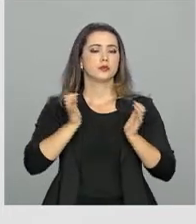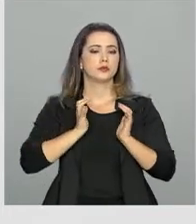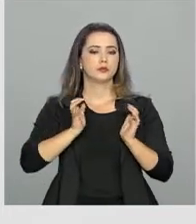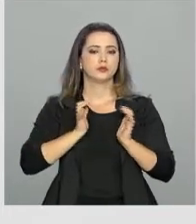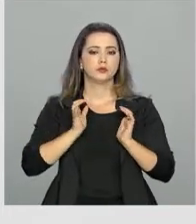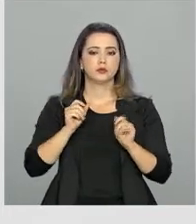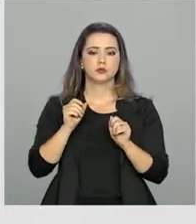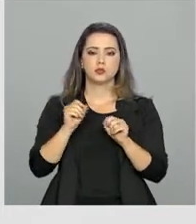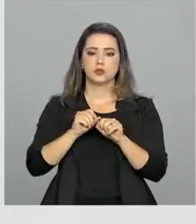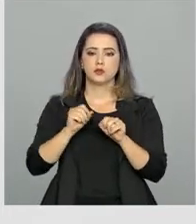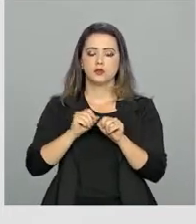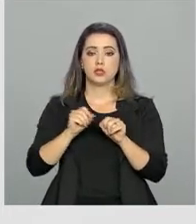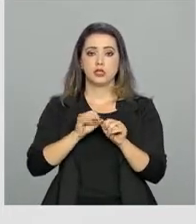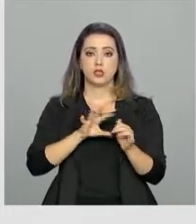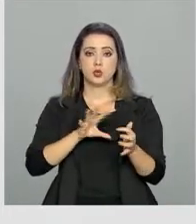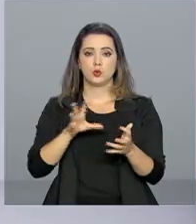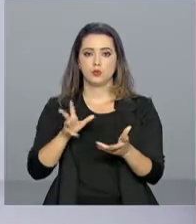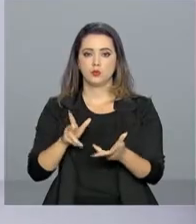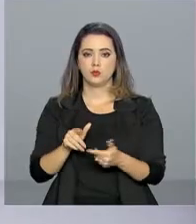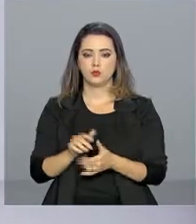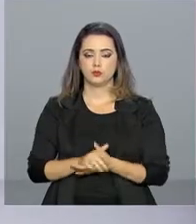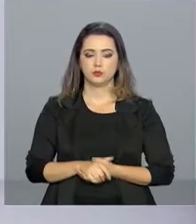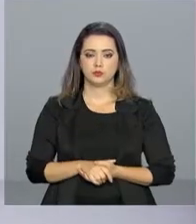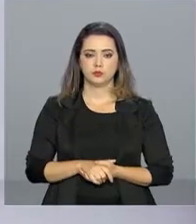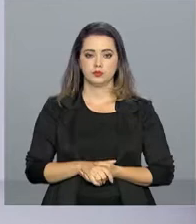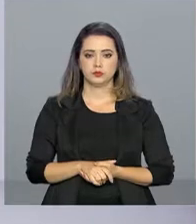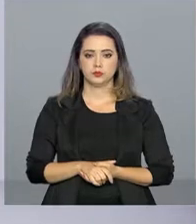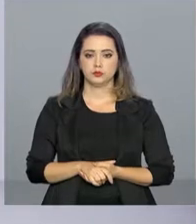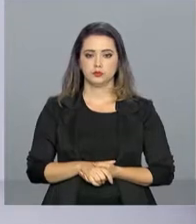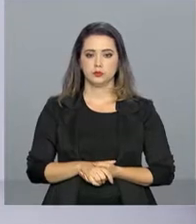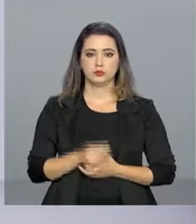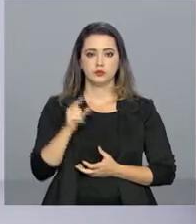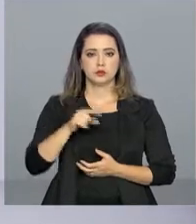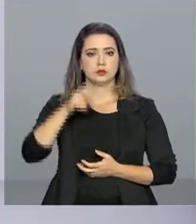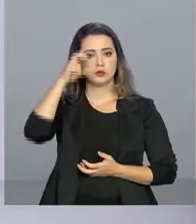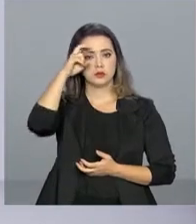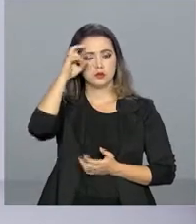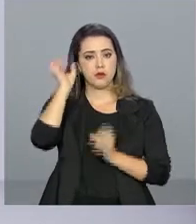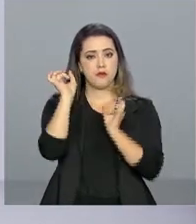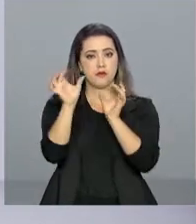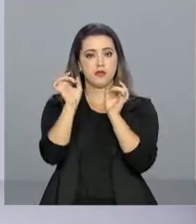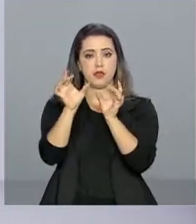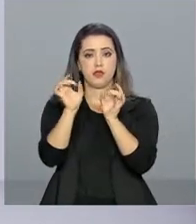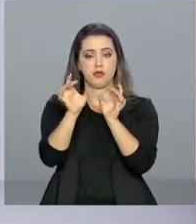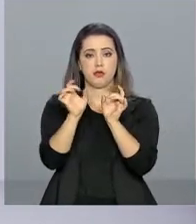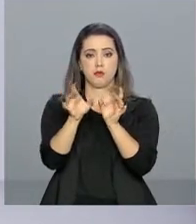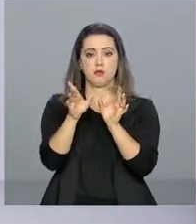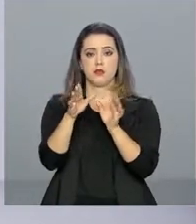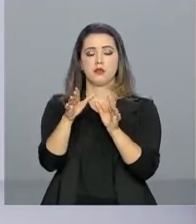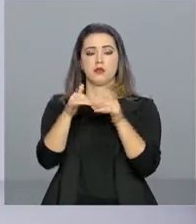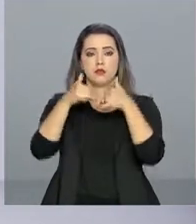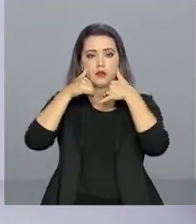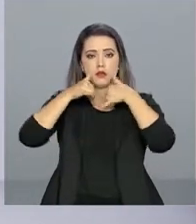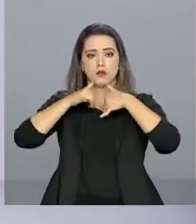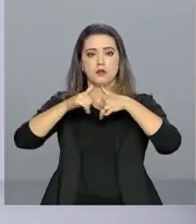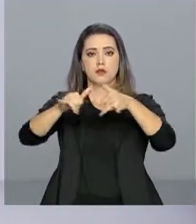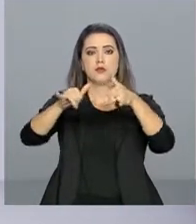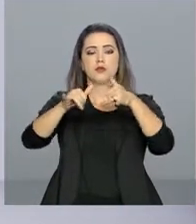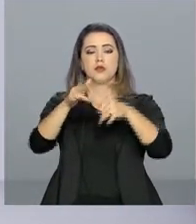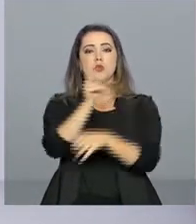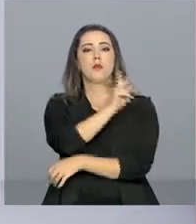toda a riqueza produzida no mundo. Acontece nesta quinta-feira o leilão de privatização da Eletrobras